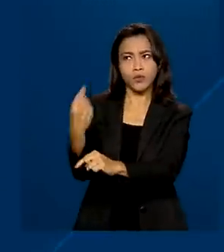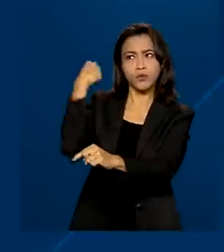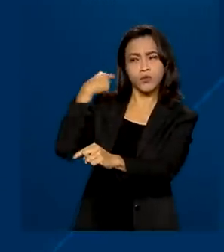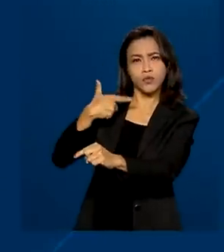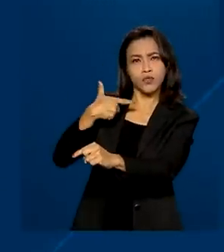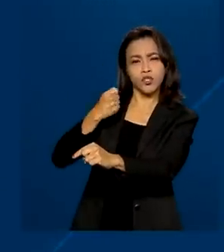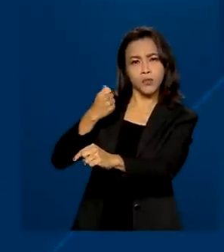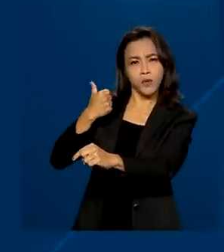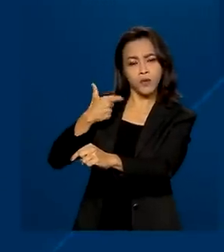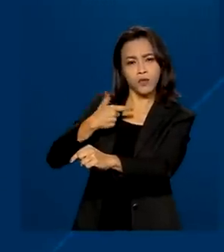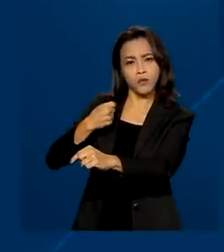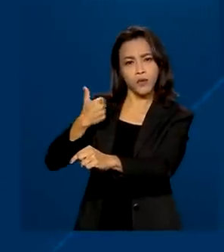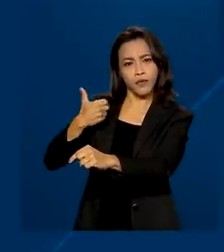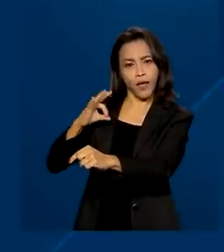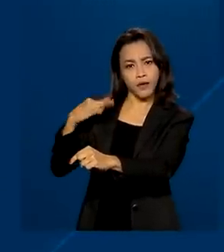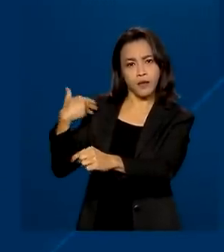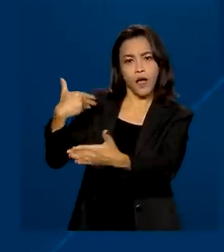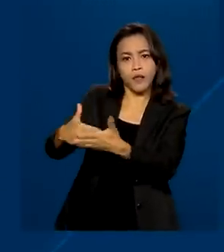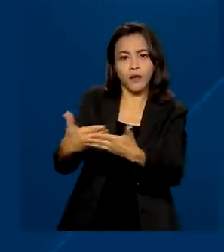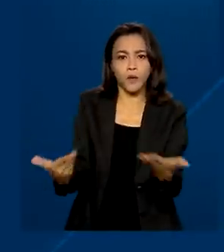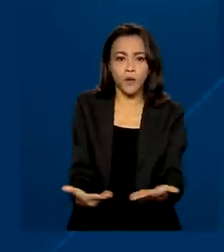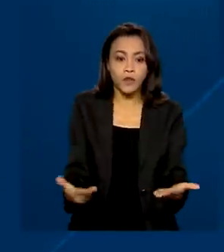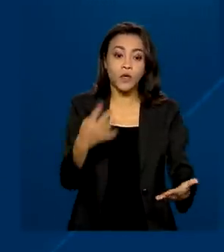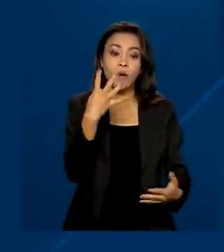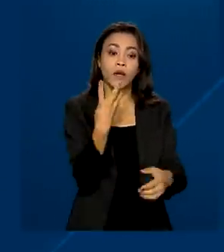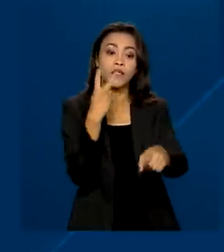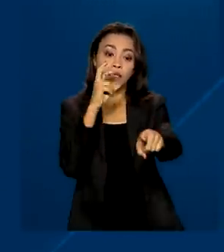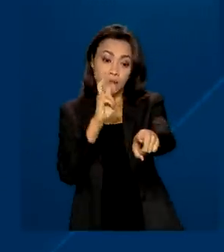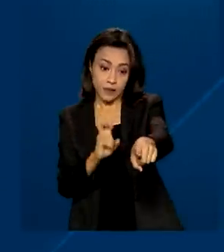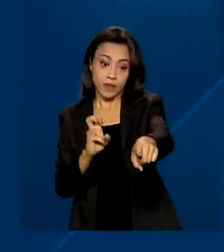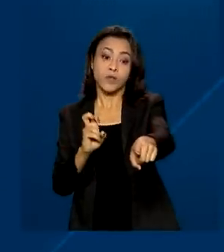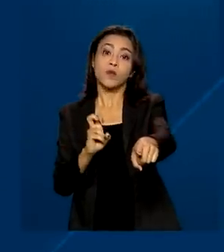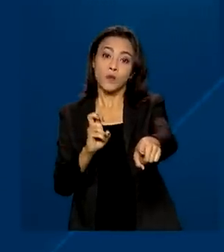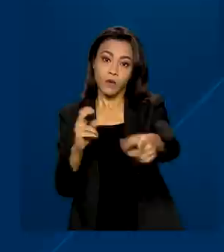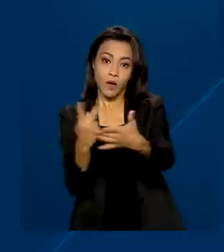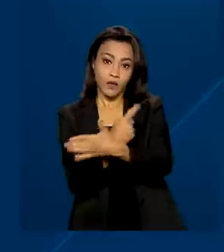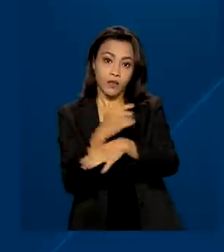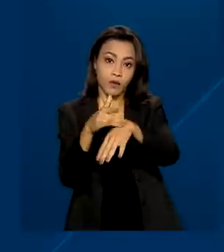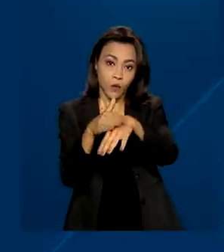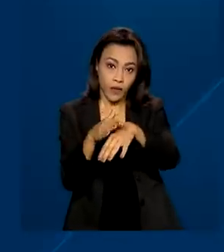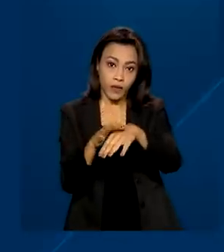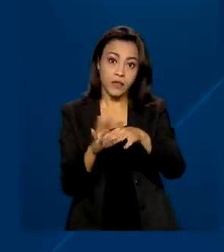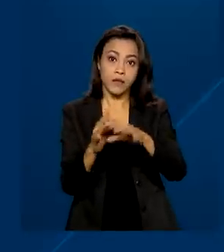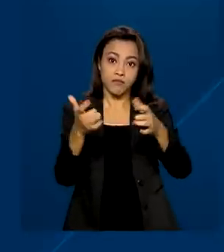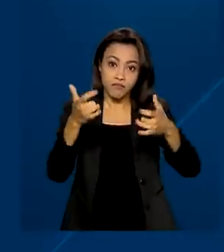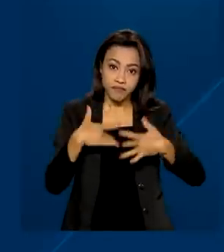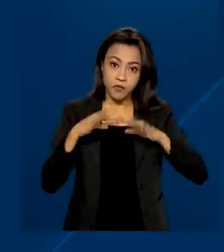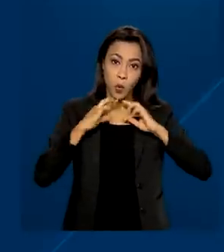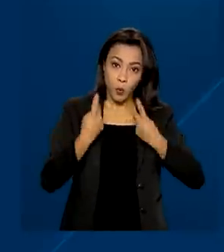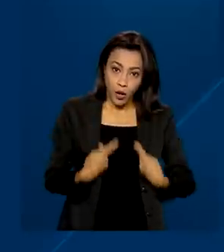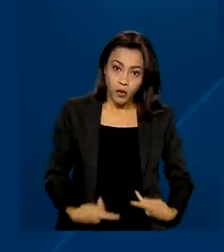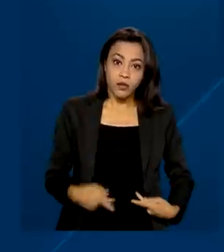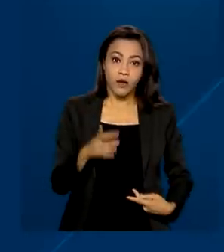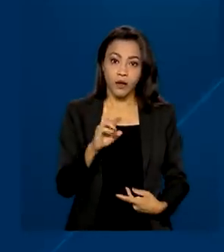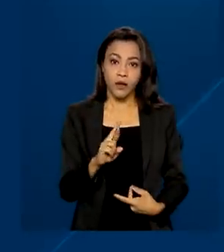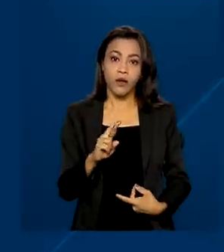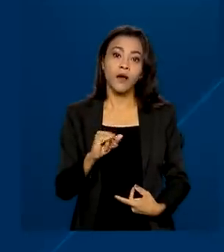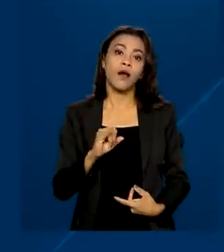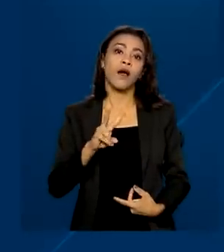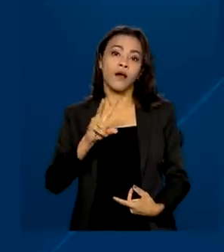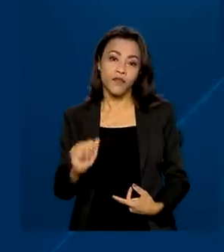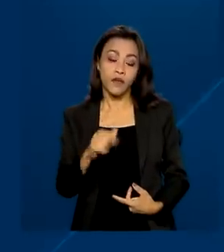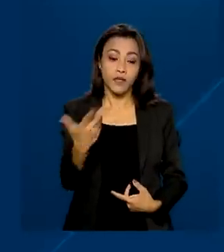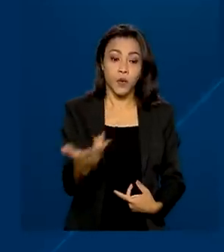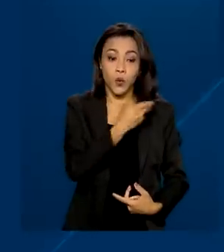para cá, o Brasil registrou 45 casos de raiva humana. Para controlar a doença, o governo federal oferece